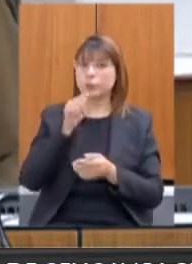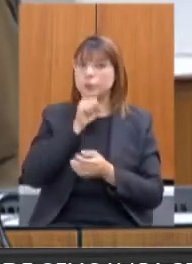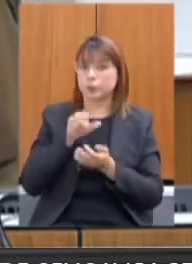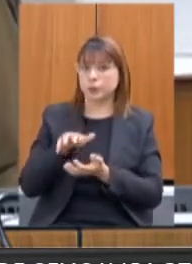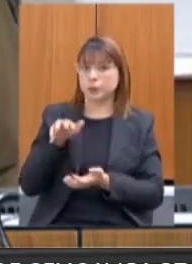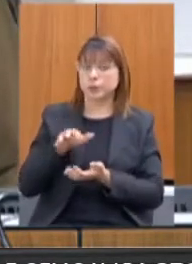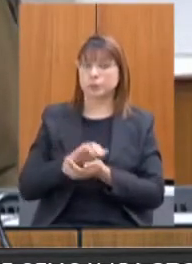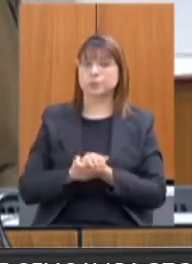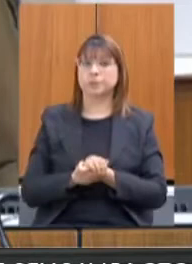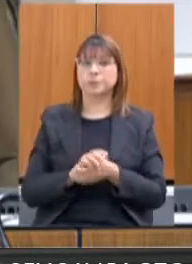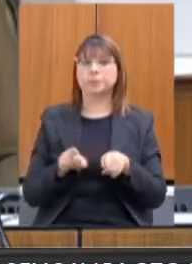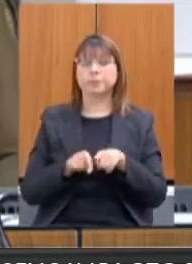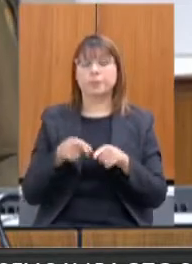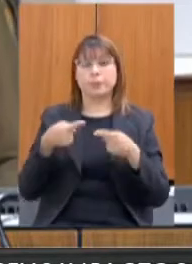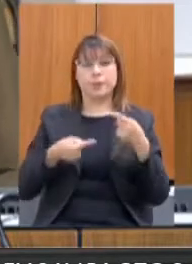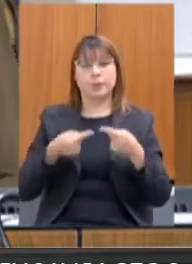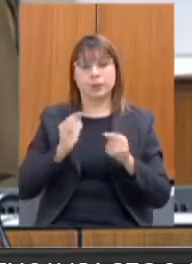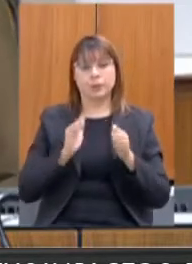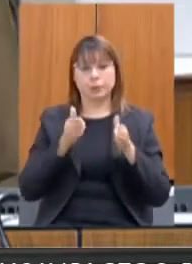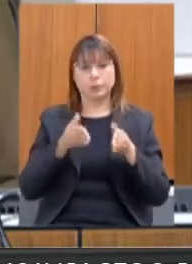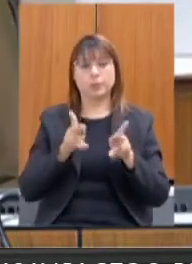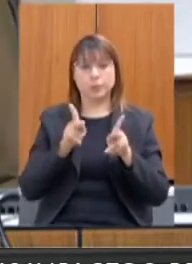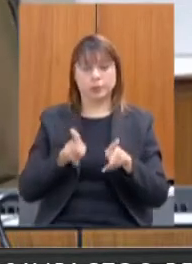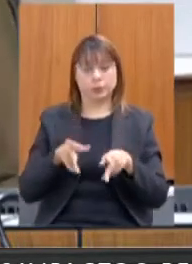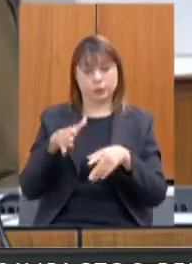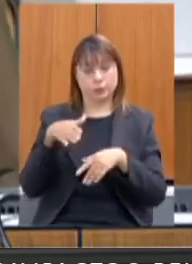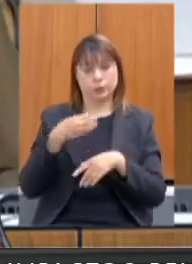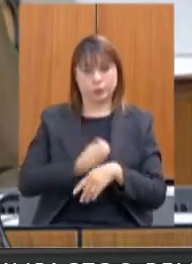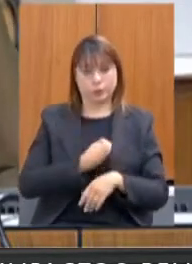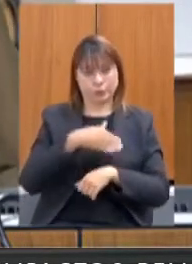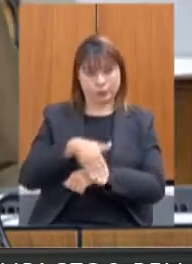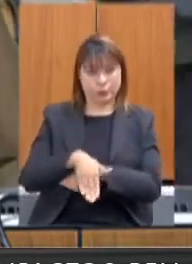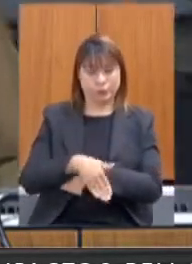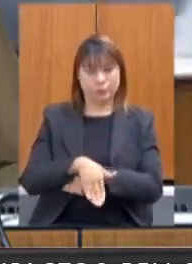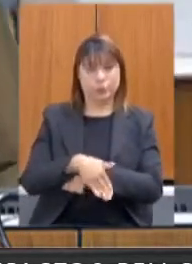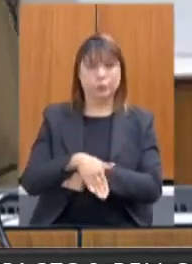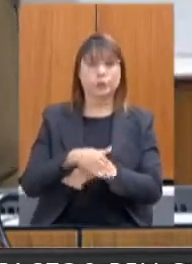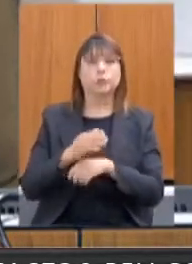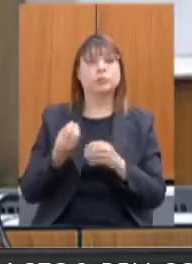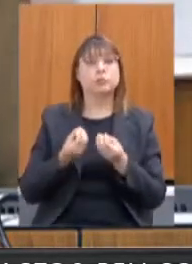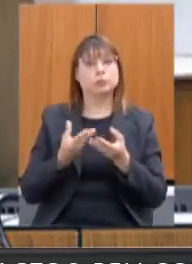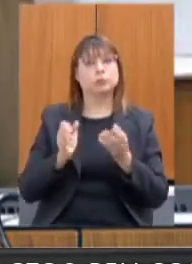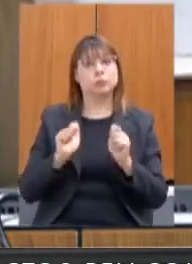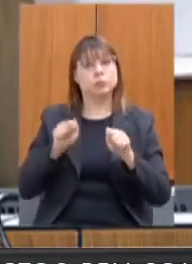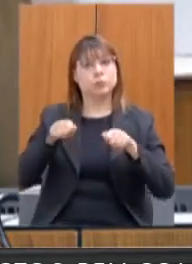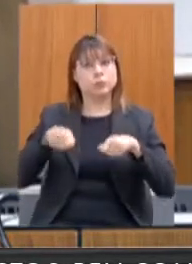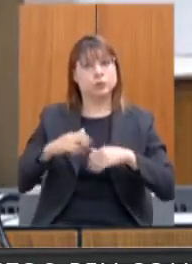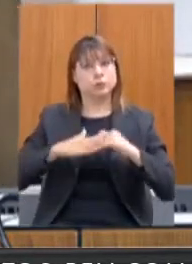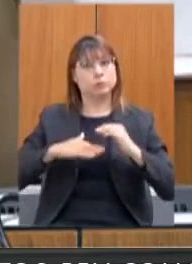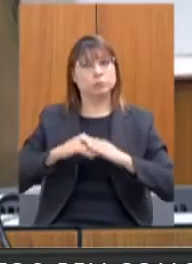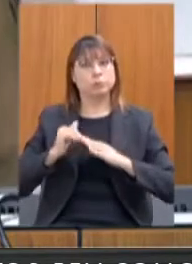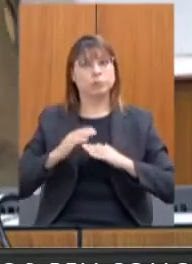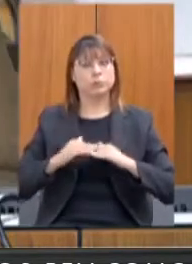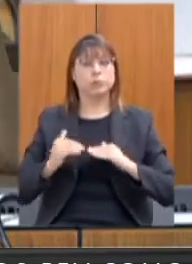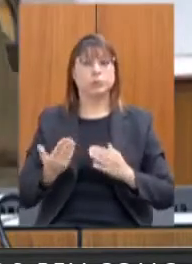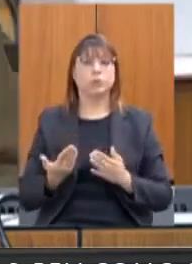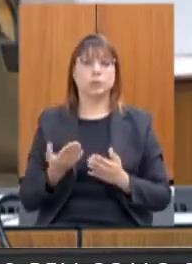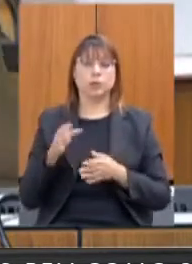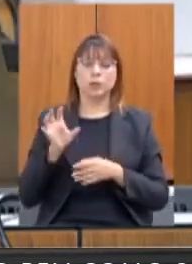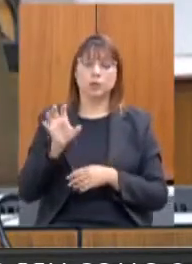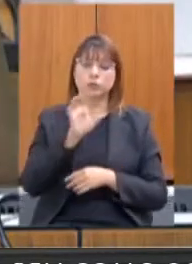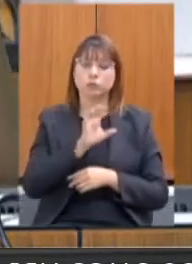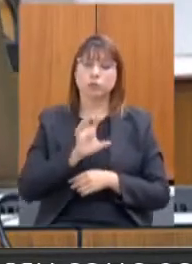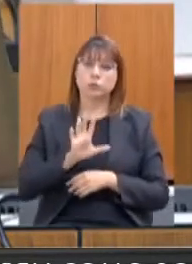Na política para pessoa em situação de rua, nós capacitamos as nossas regionais a apoiar os